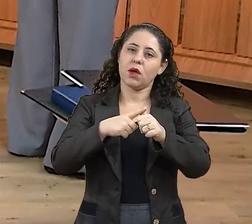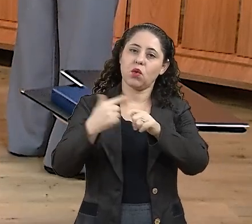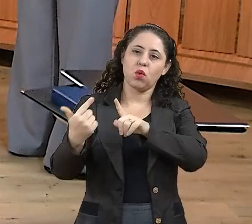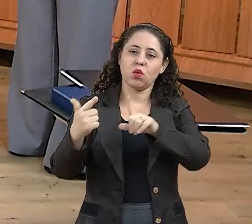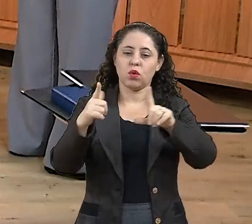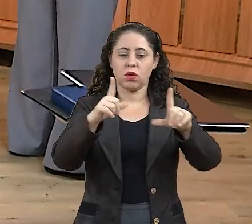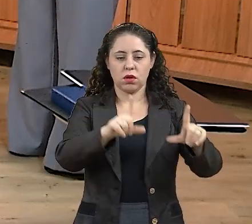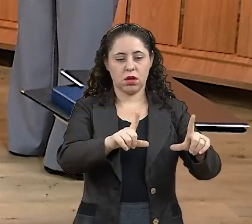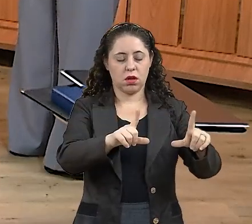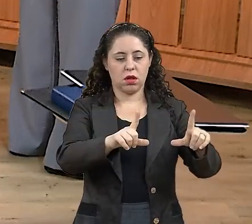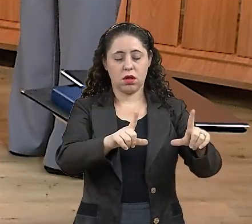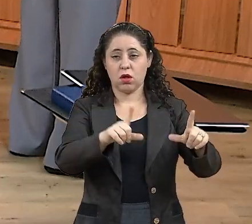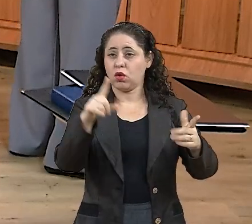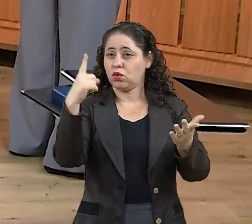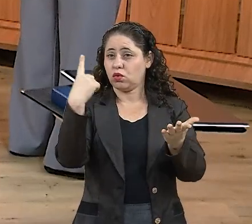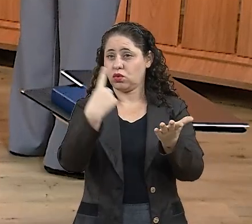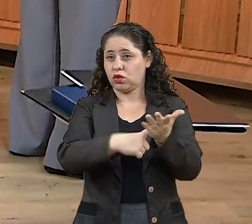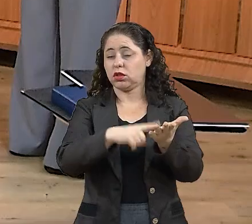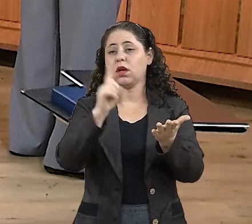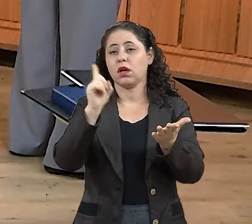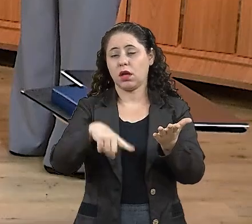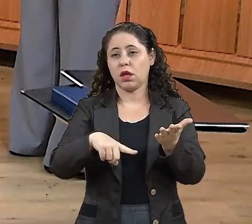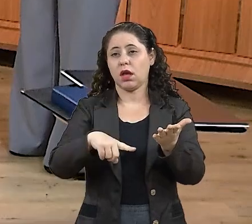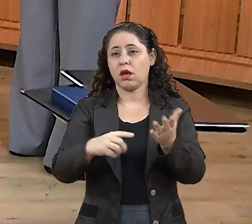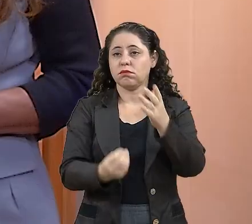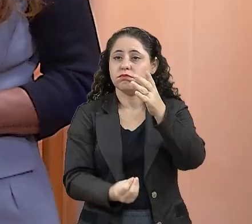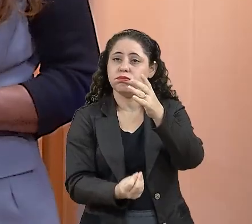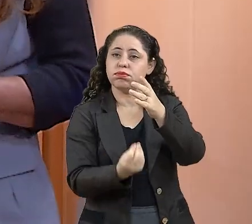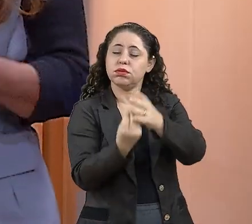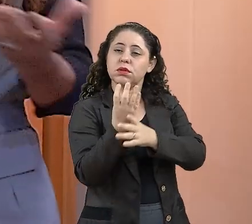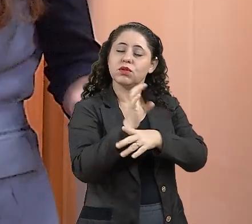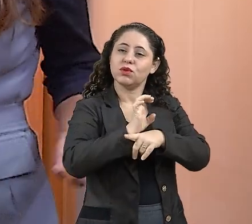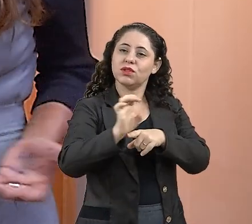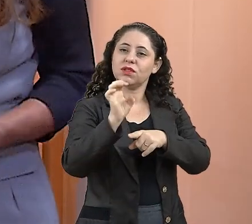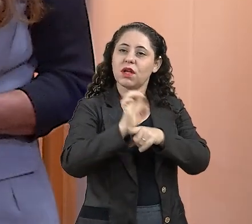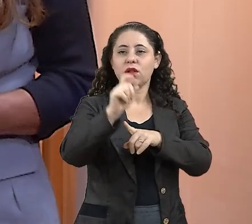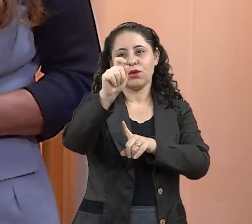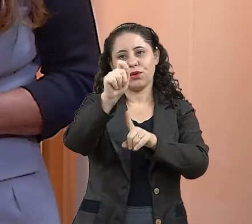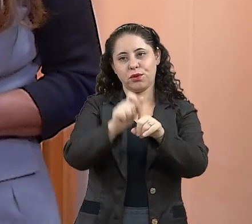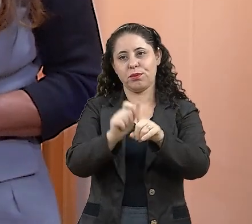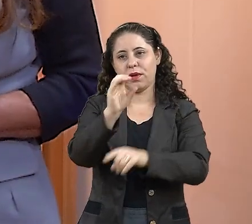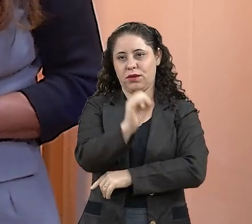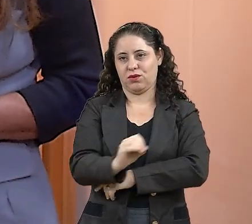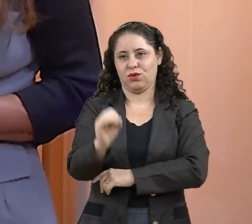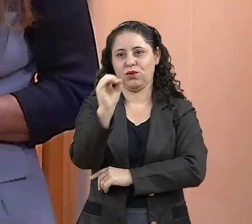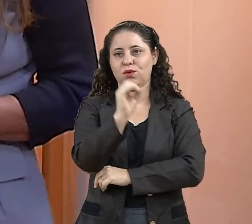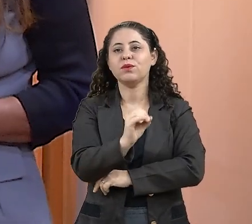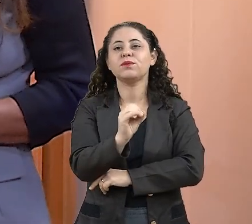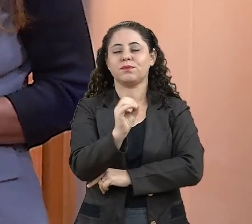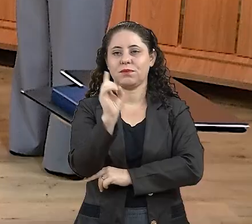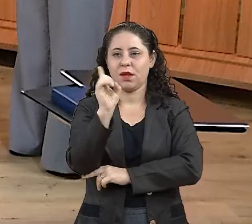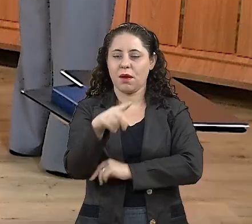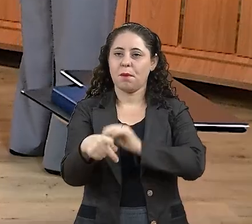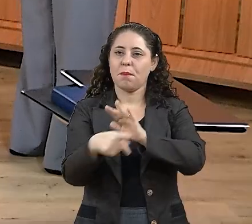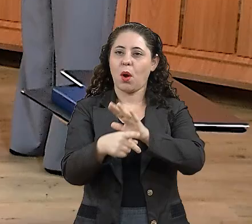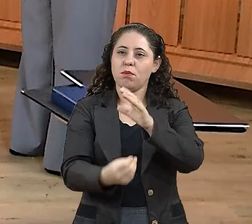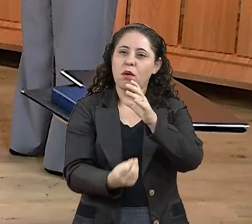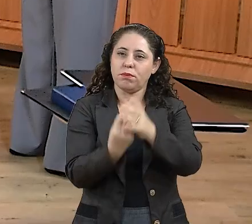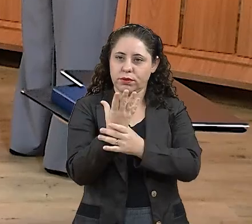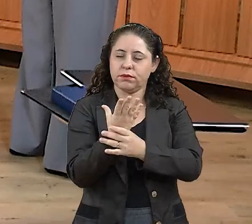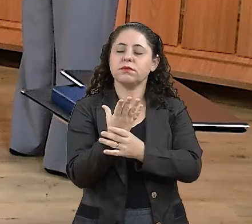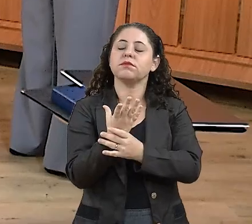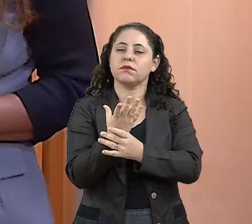entregue, na data, que é a data da criação do Estado, que é no mês da criação do Estado, que é outubro.